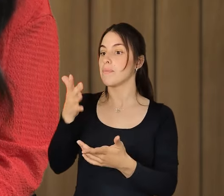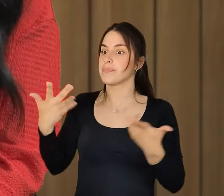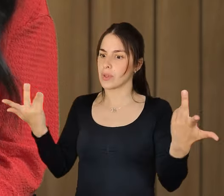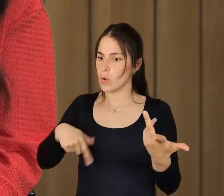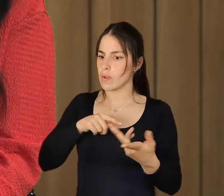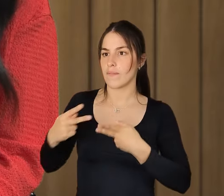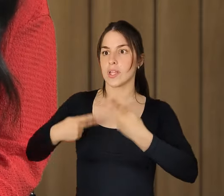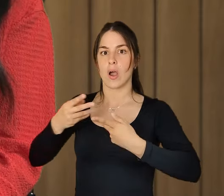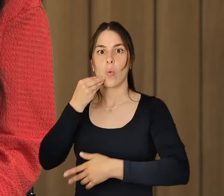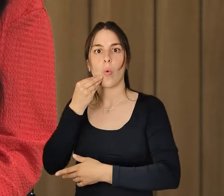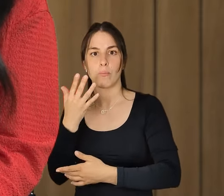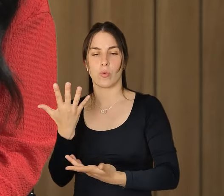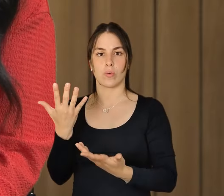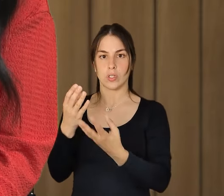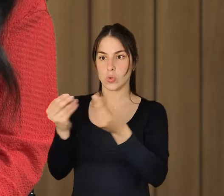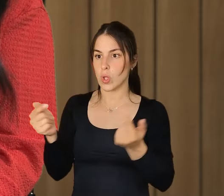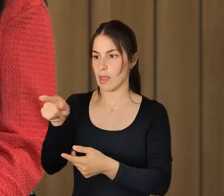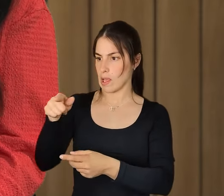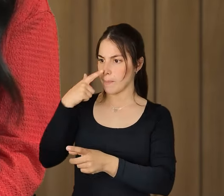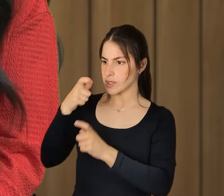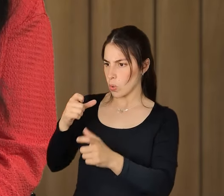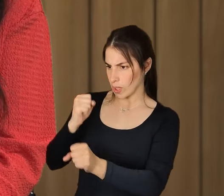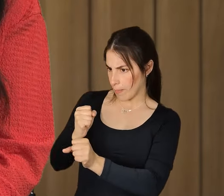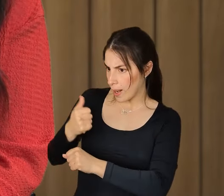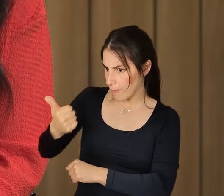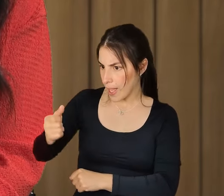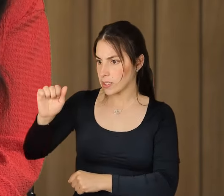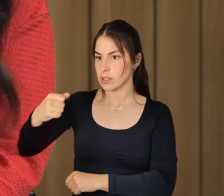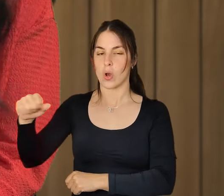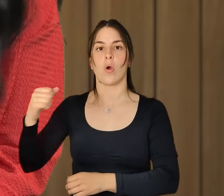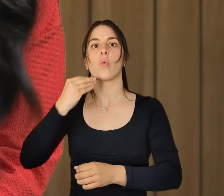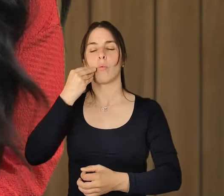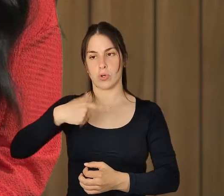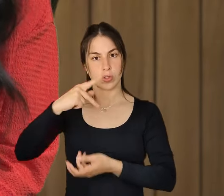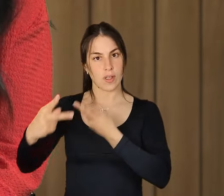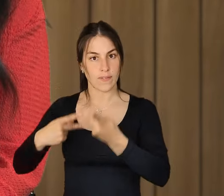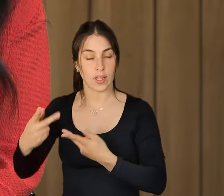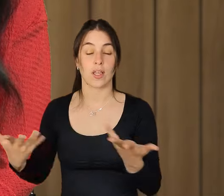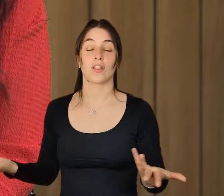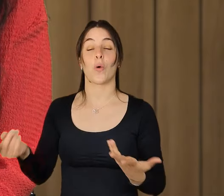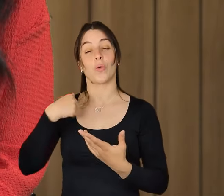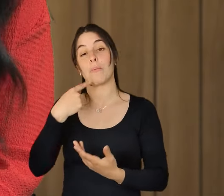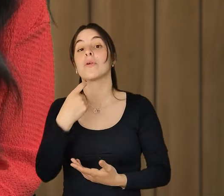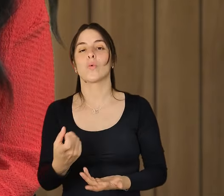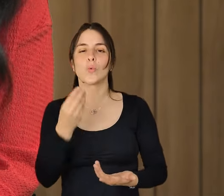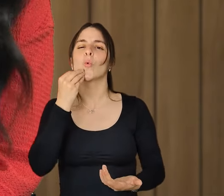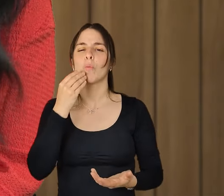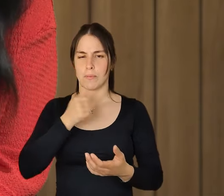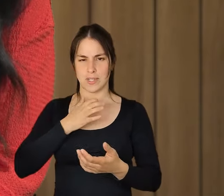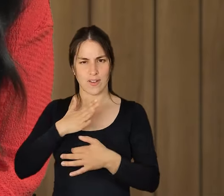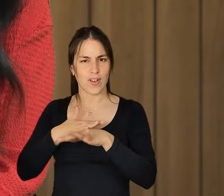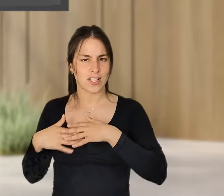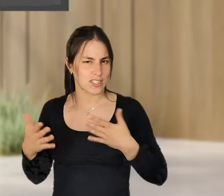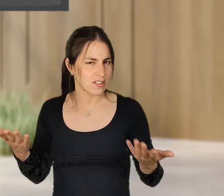os resultados, o trabalho do nosso colaborador, se ele não está cá, não Como é que as empresas podem, de facto, trabalhar essa questão,